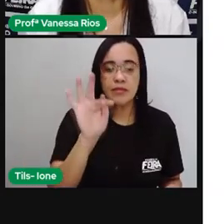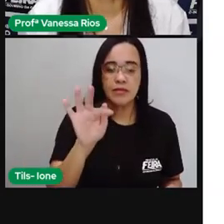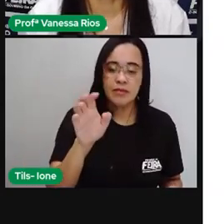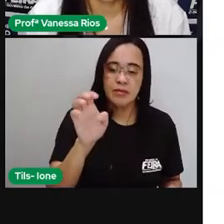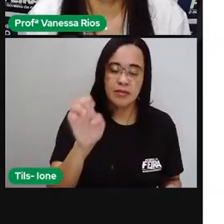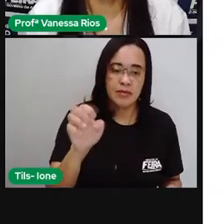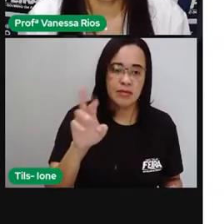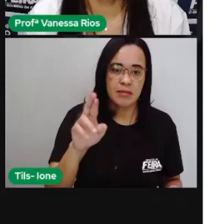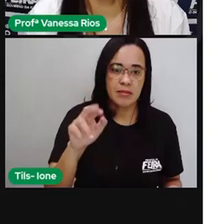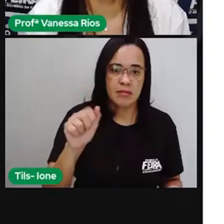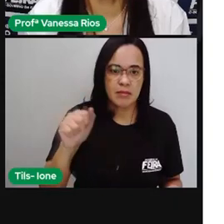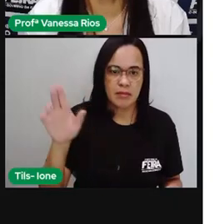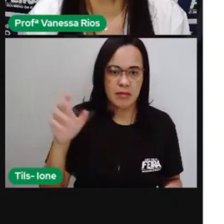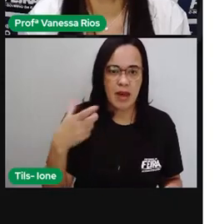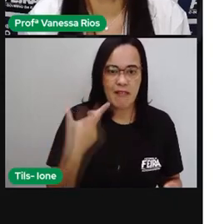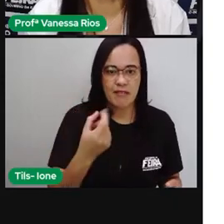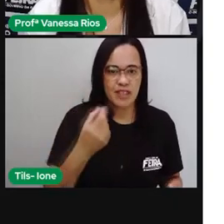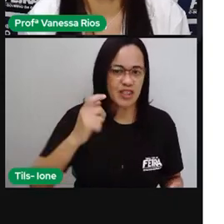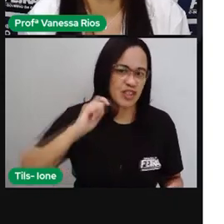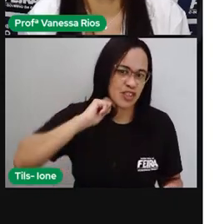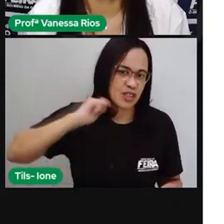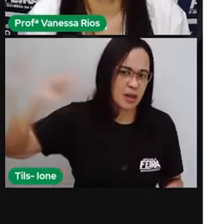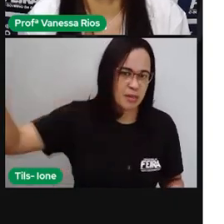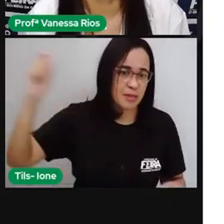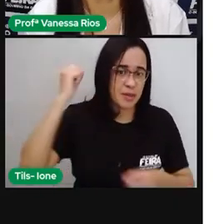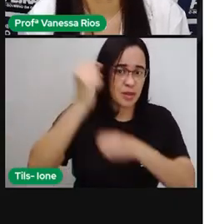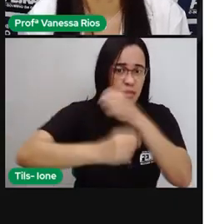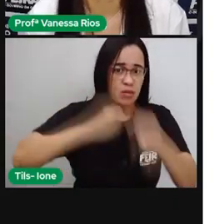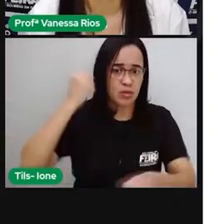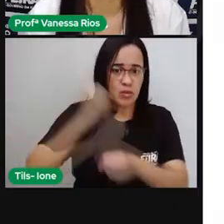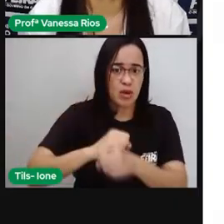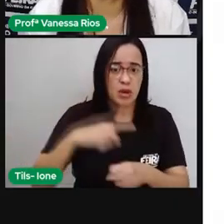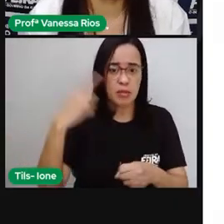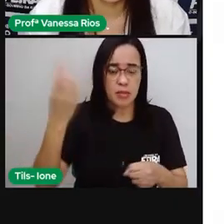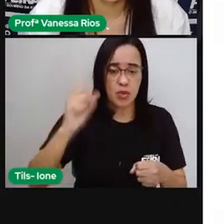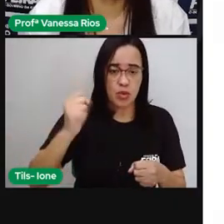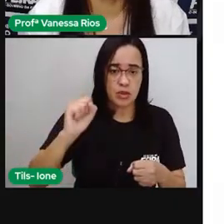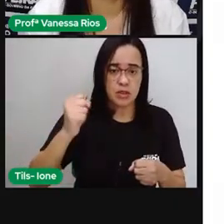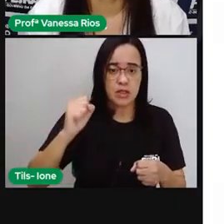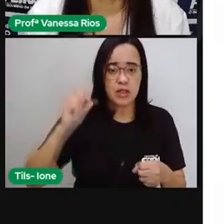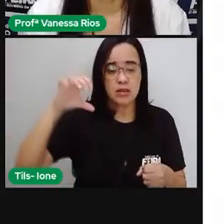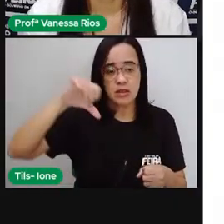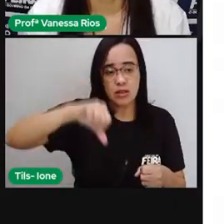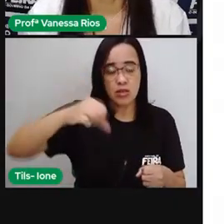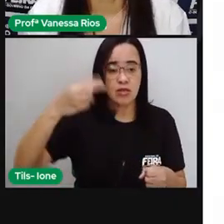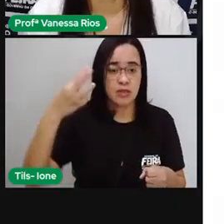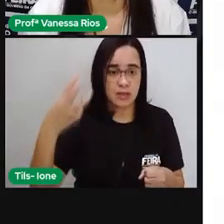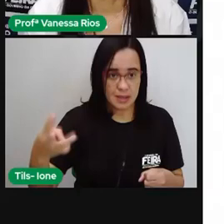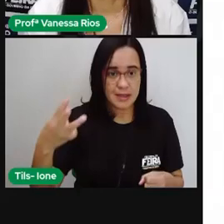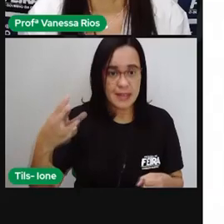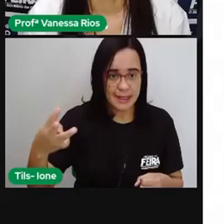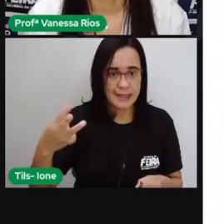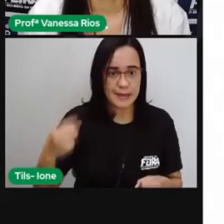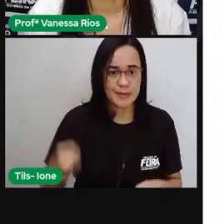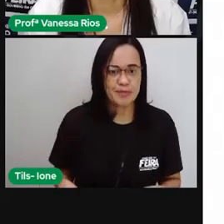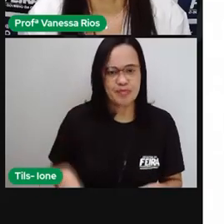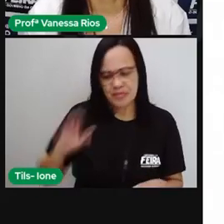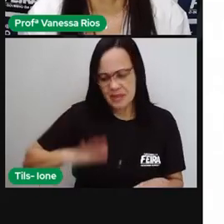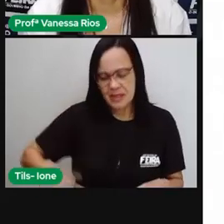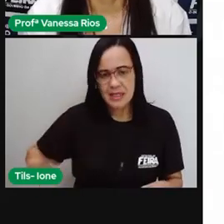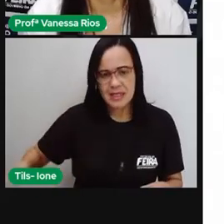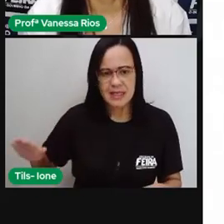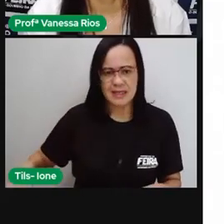infância solitária na cosmopolita Barcelona. Então ele viveu ali na cidade, né, durante a sua